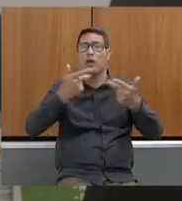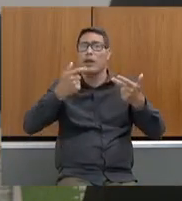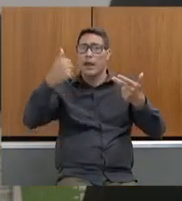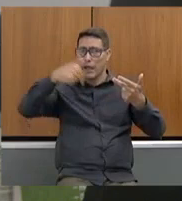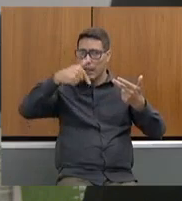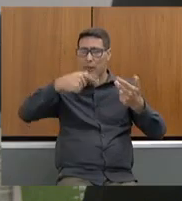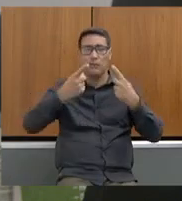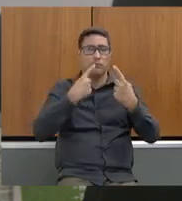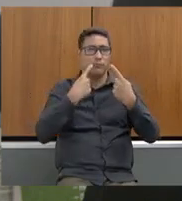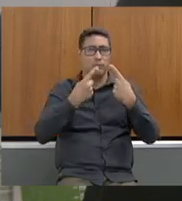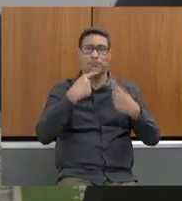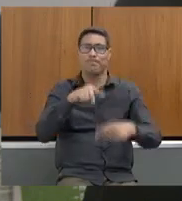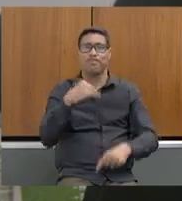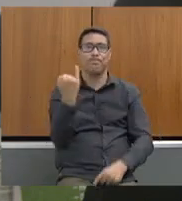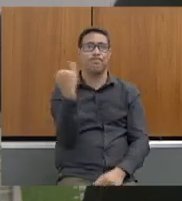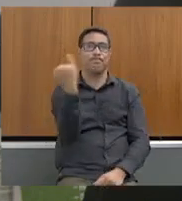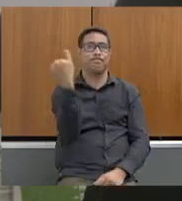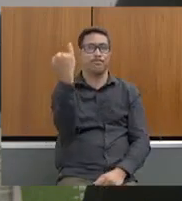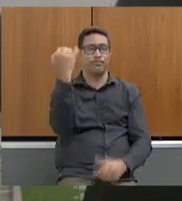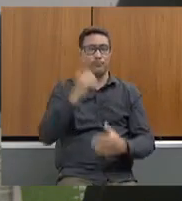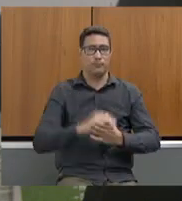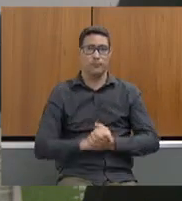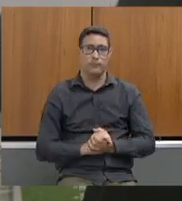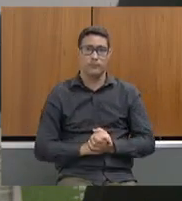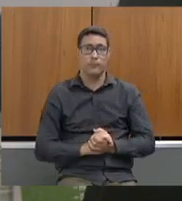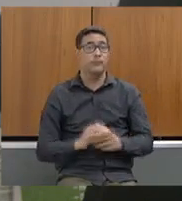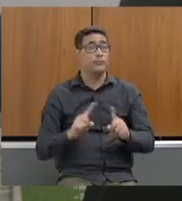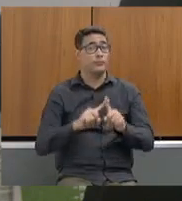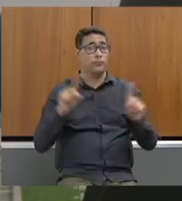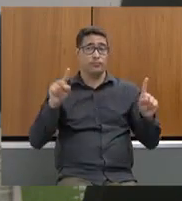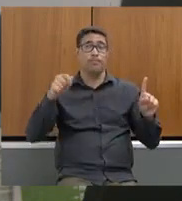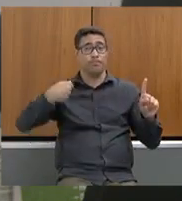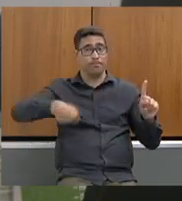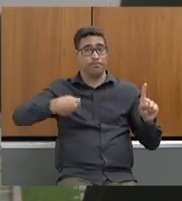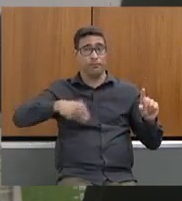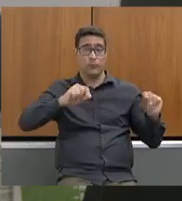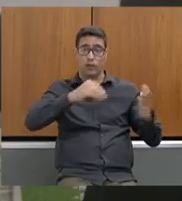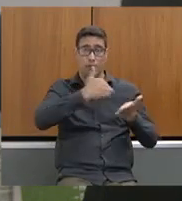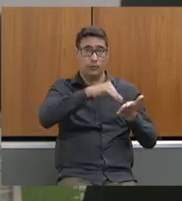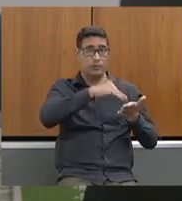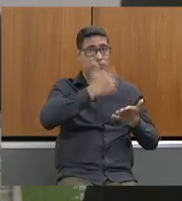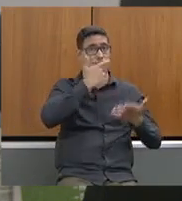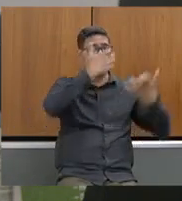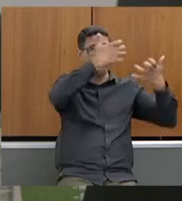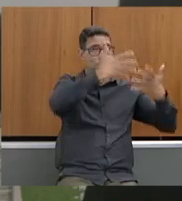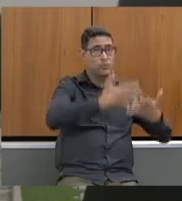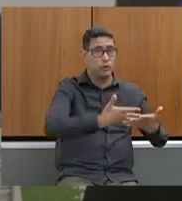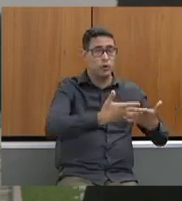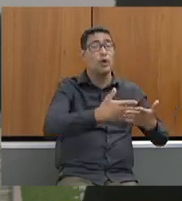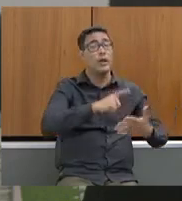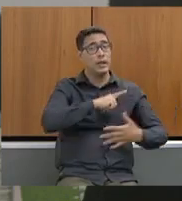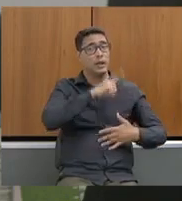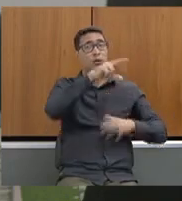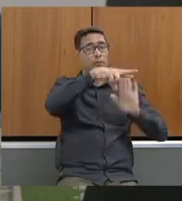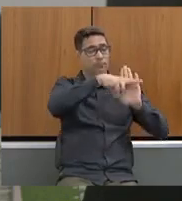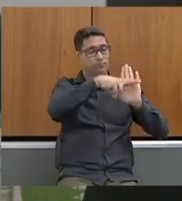Agora, é preciso, como a secretária colocou, definir as regras claras.